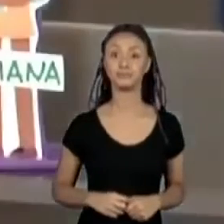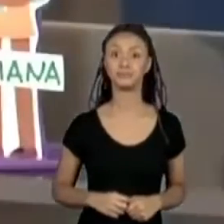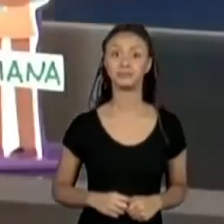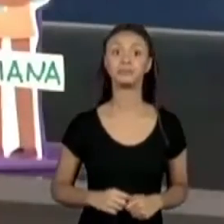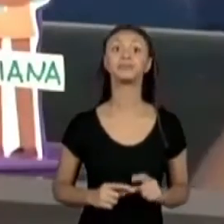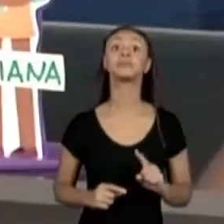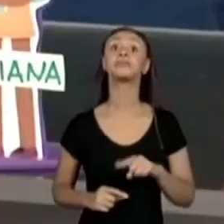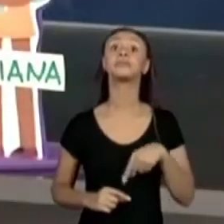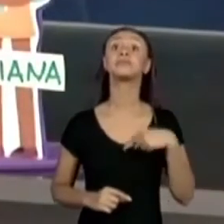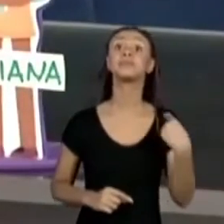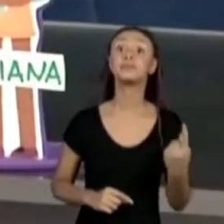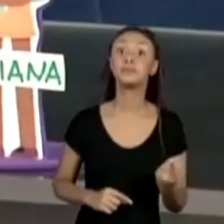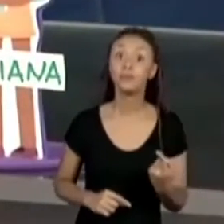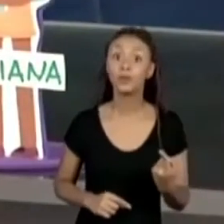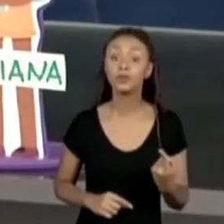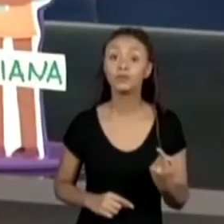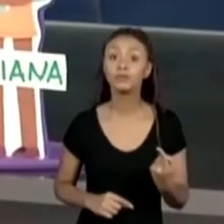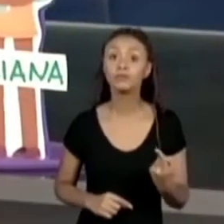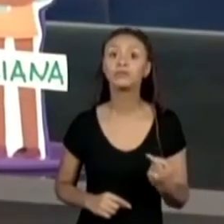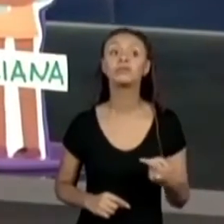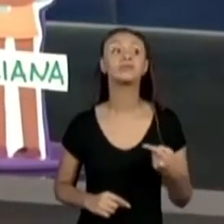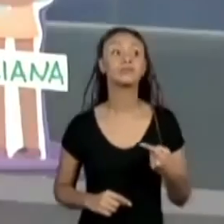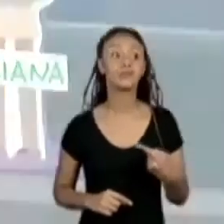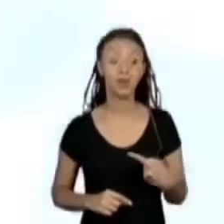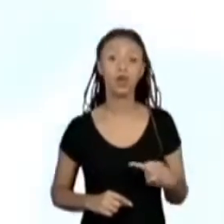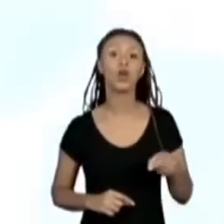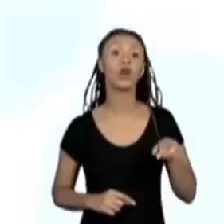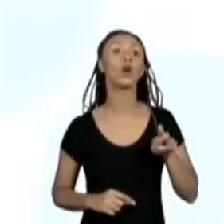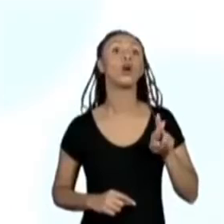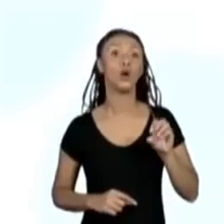Depois da Raquel vem o Roberto.